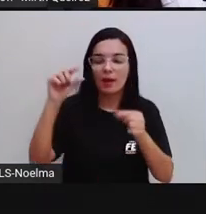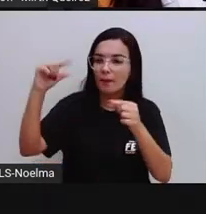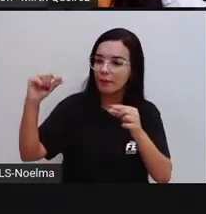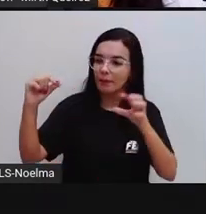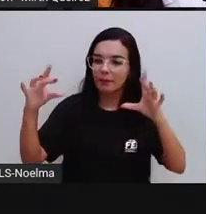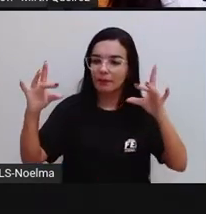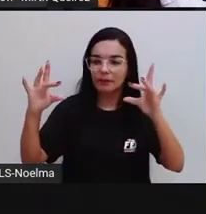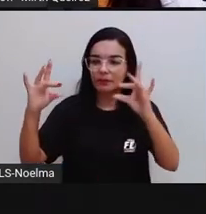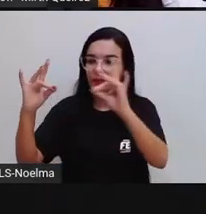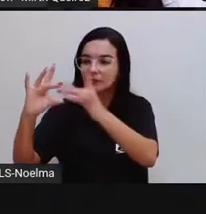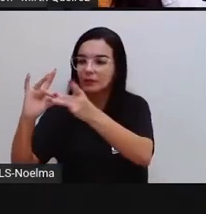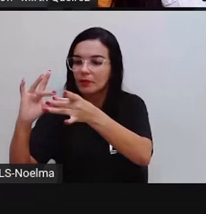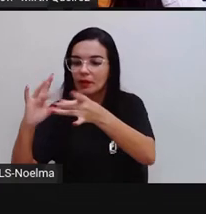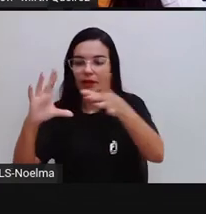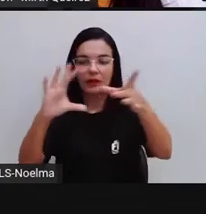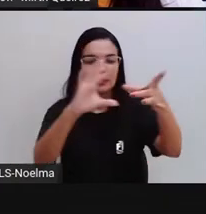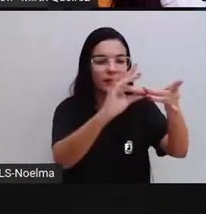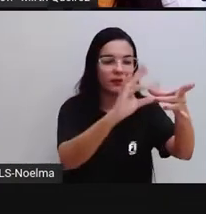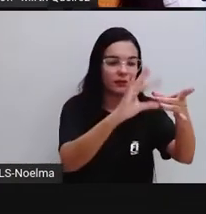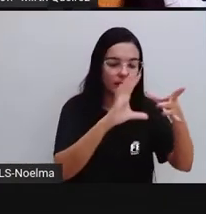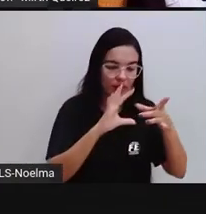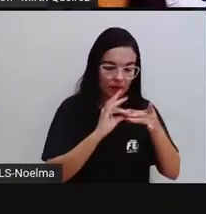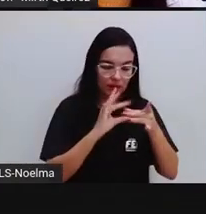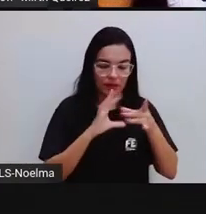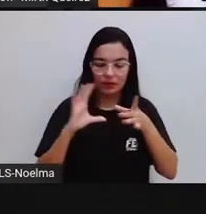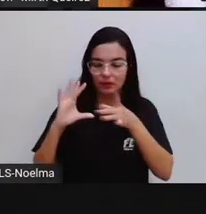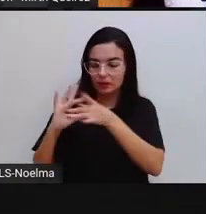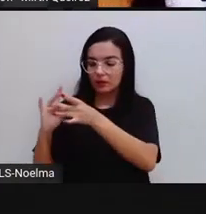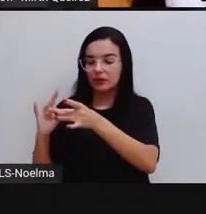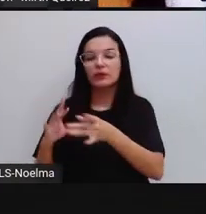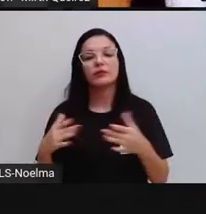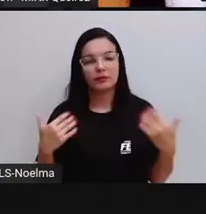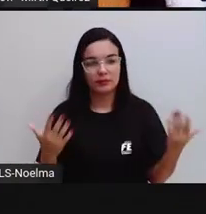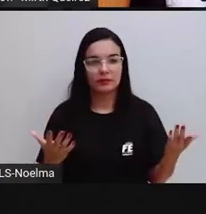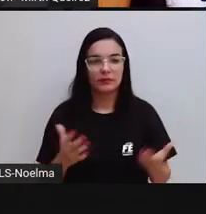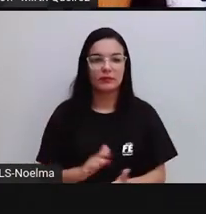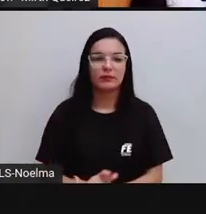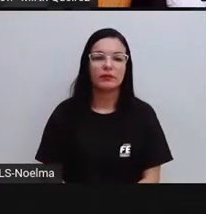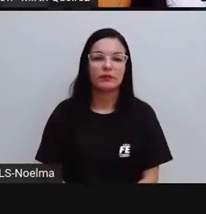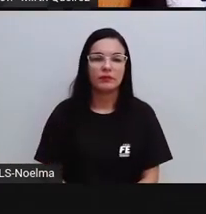de arestas, né? De três ou mais arestas.